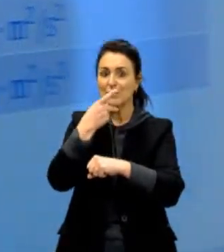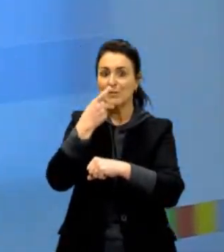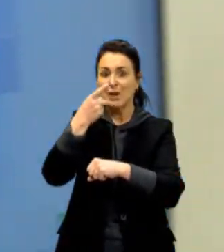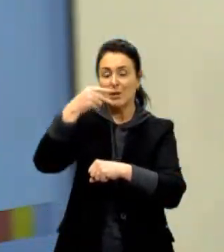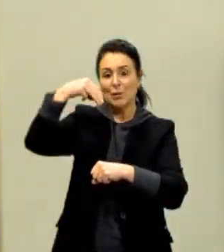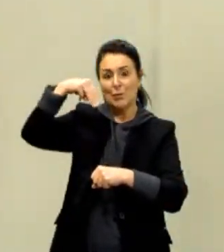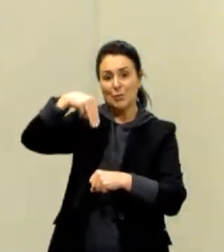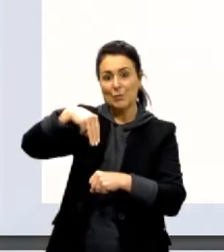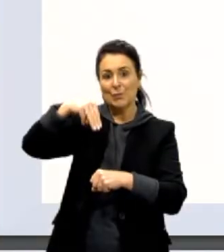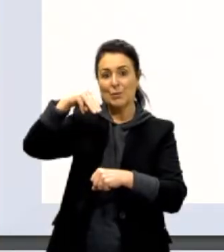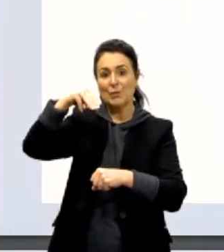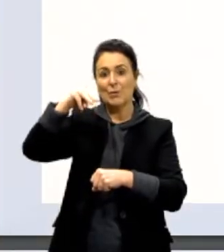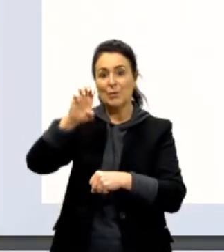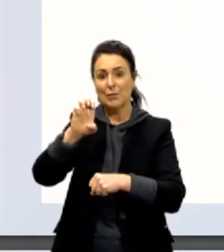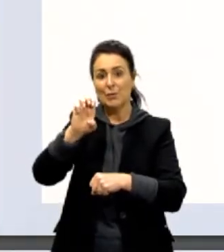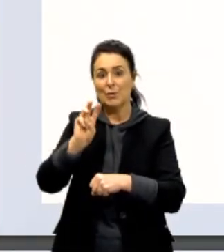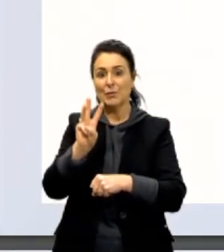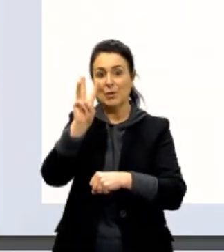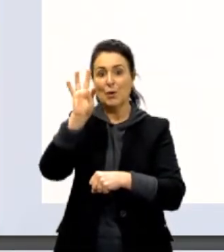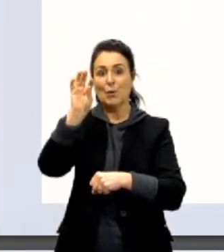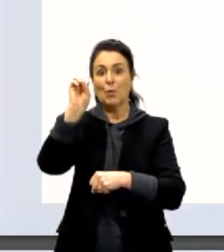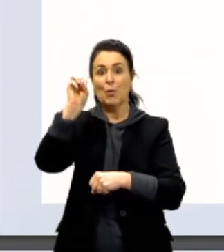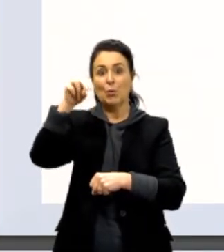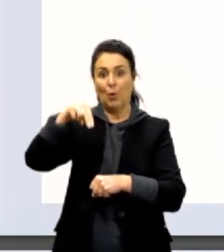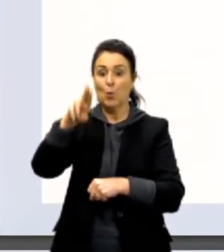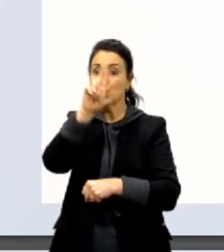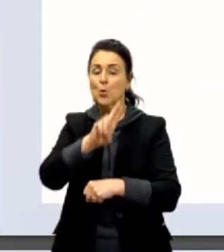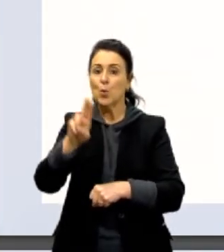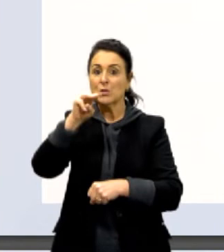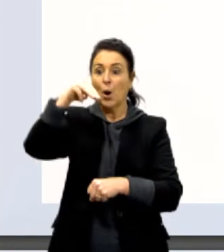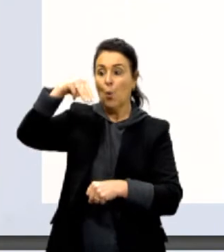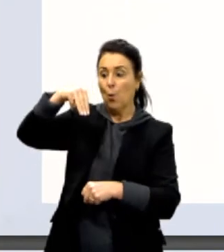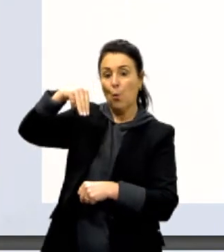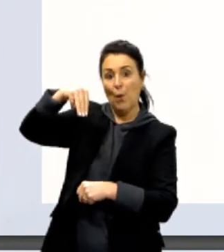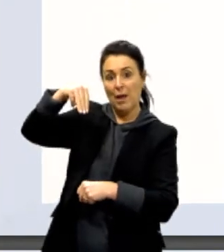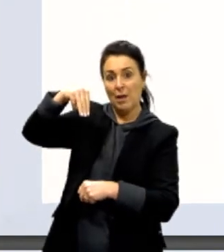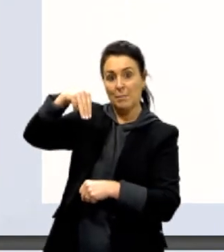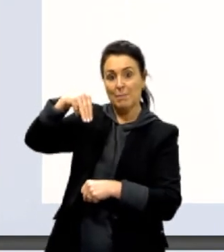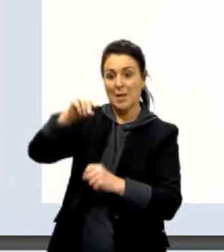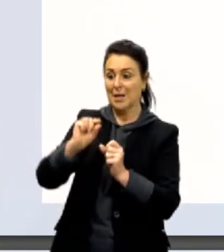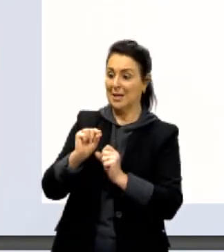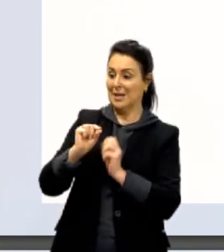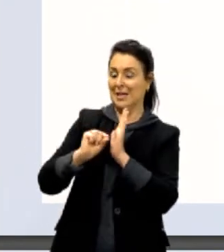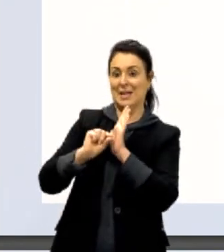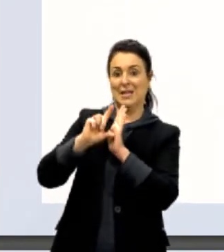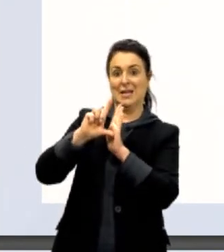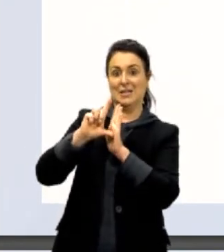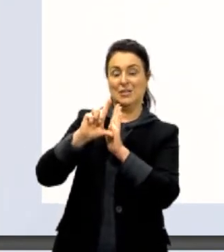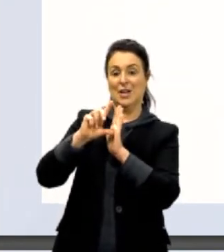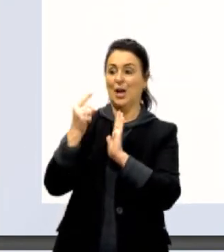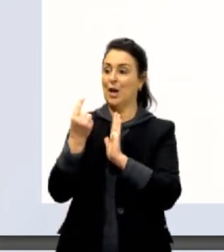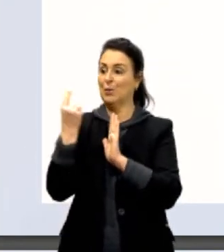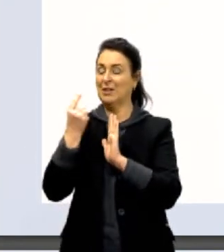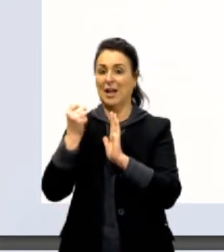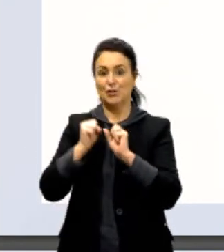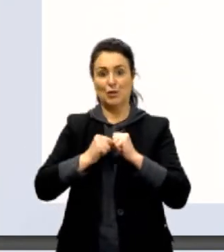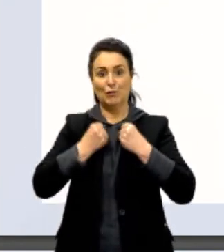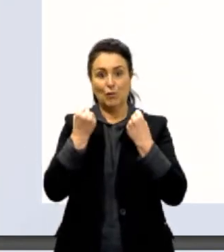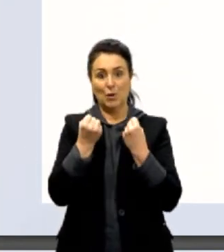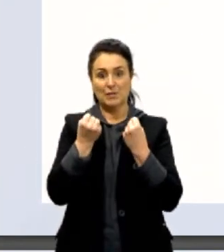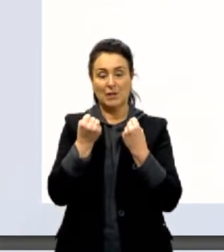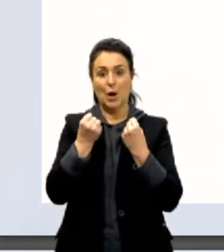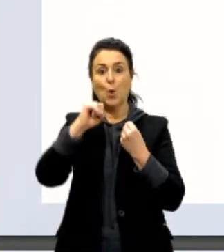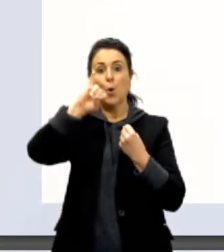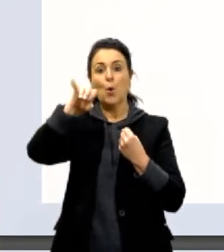Uma letra só, N maiúsculo. Newton. unidade de força. Unidade de trabalho, joule.